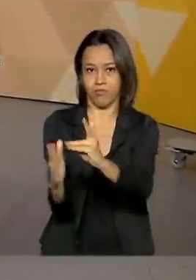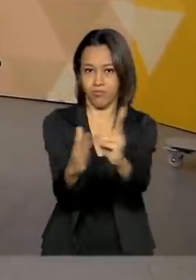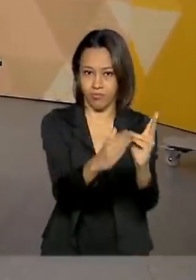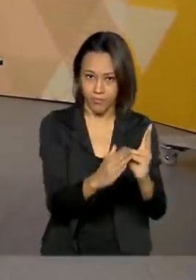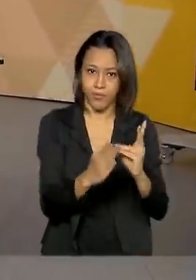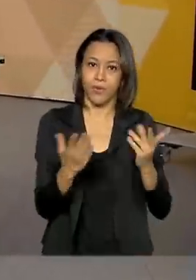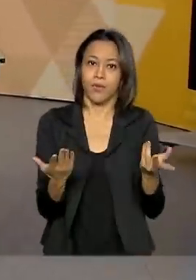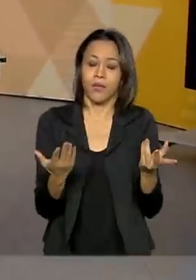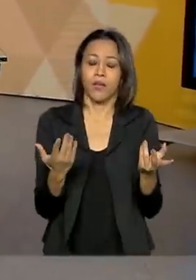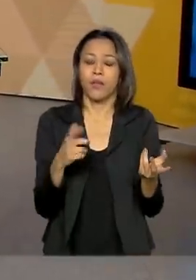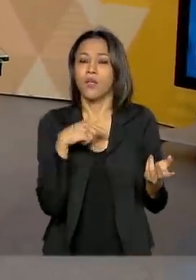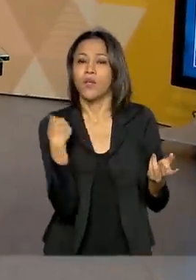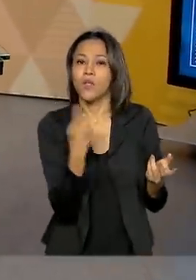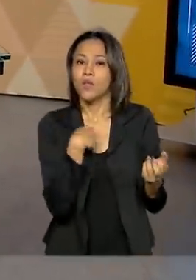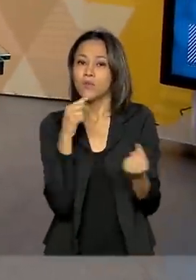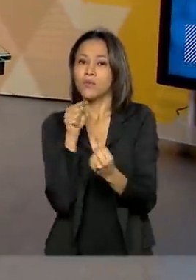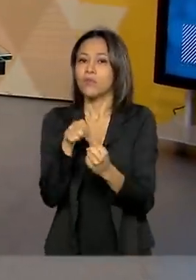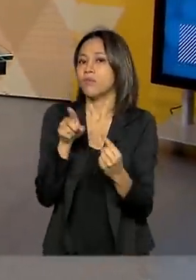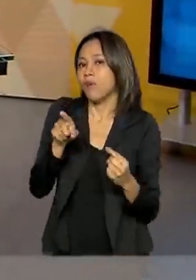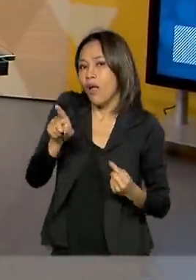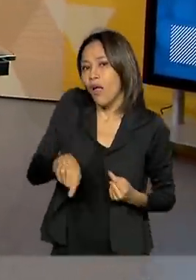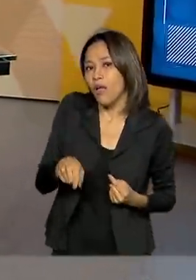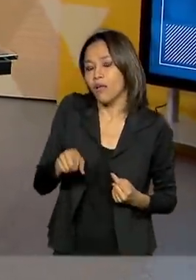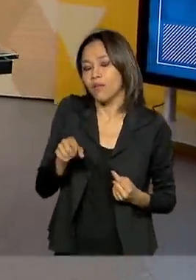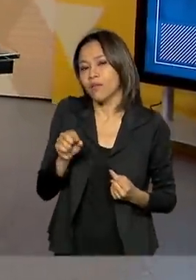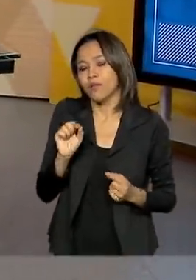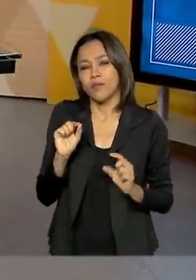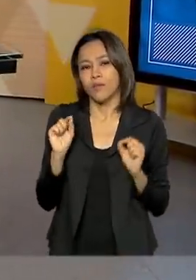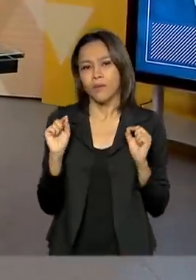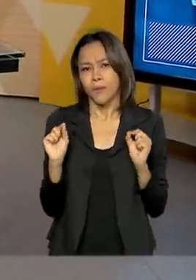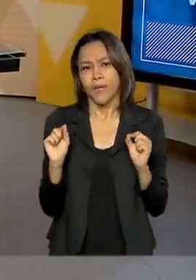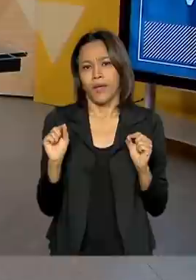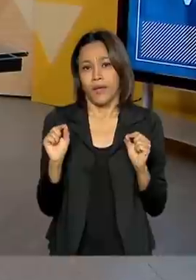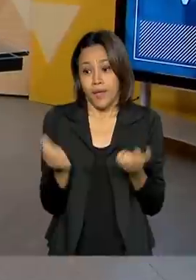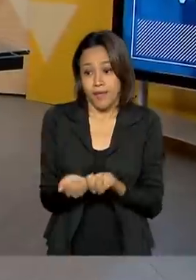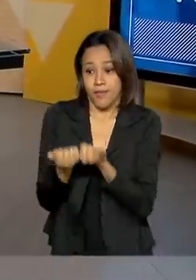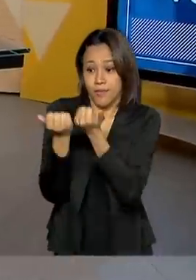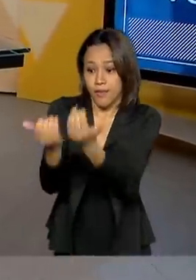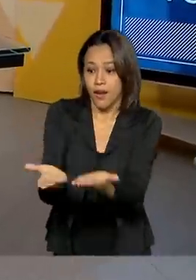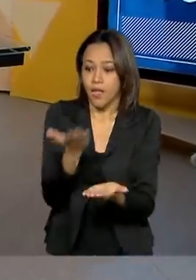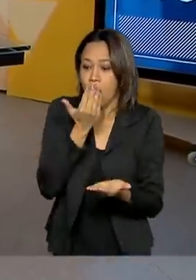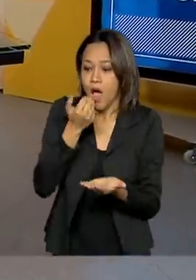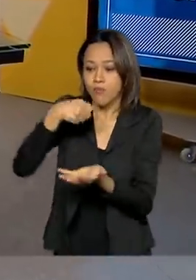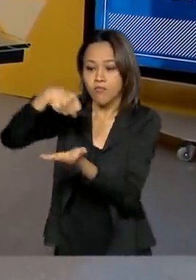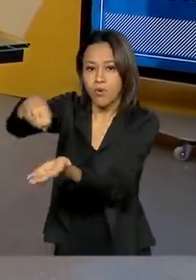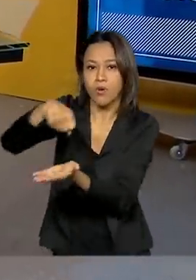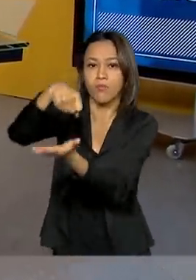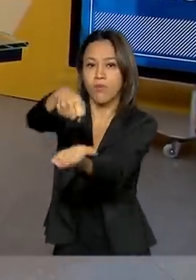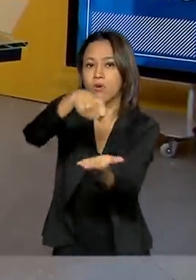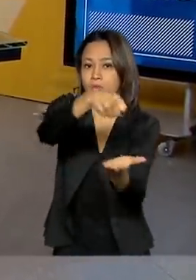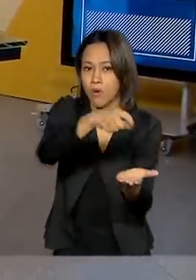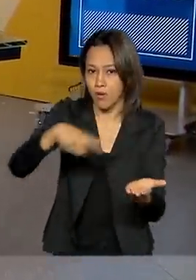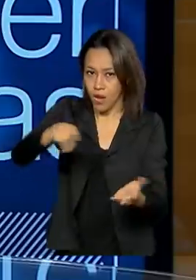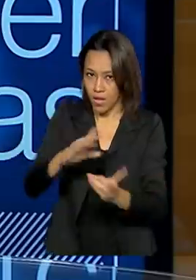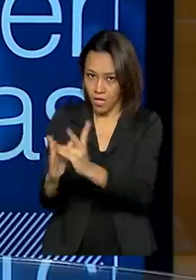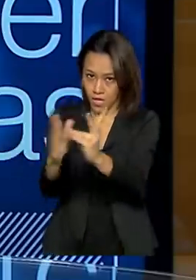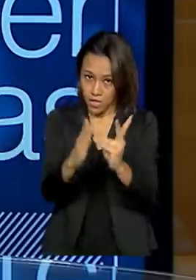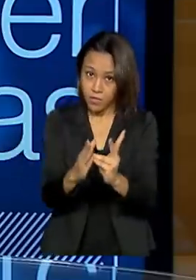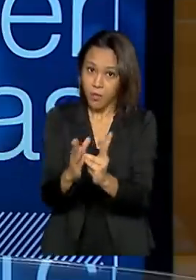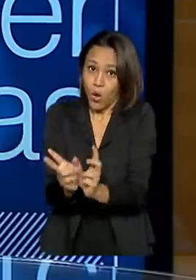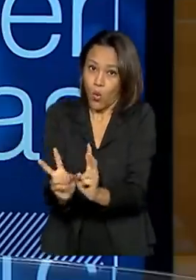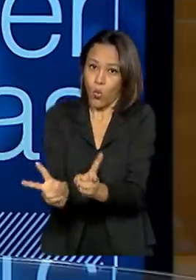a ideia é que com a cessação das entregas das cestas básicas, que agora servem para a garantia da segurança